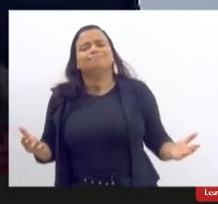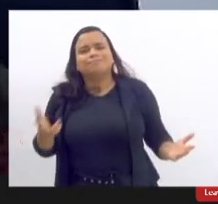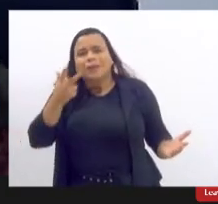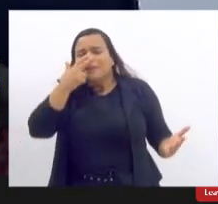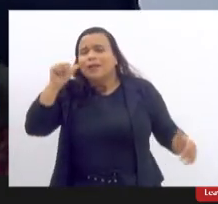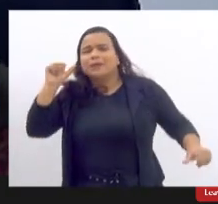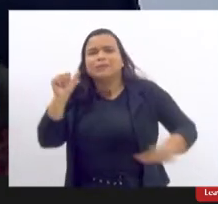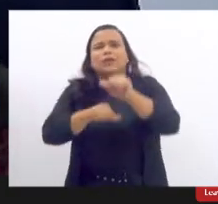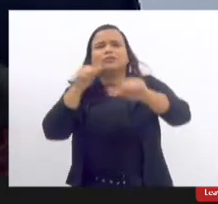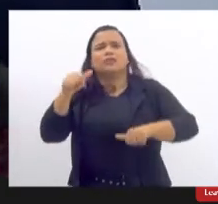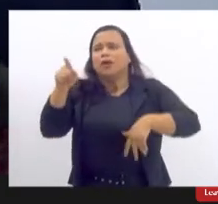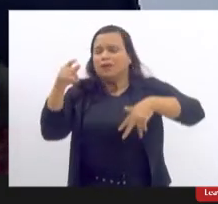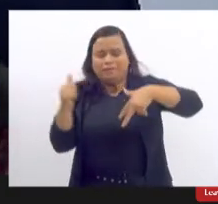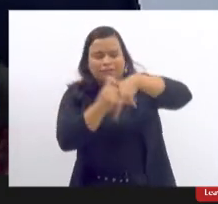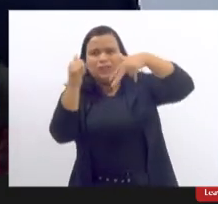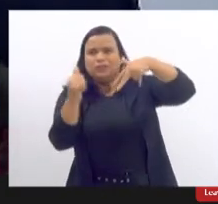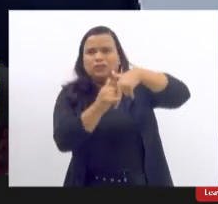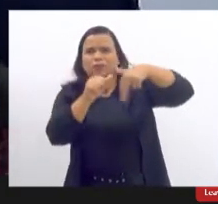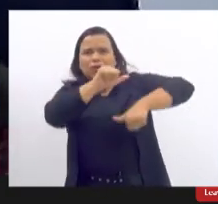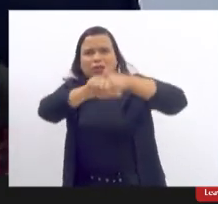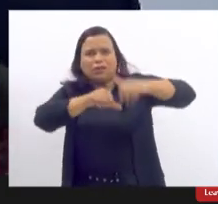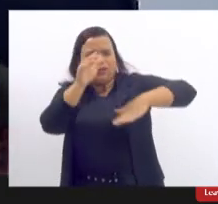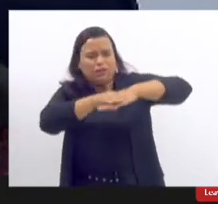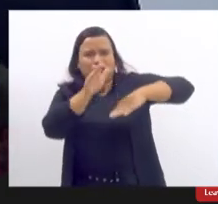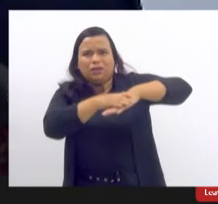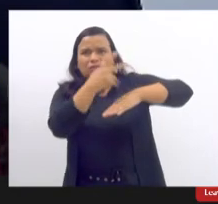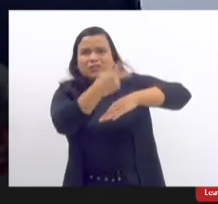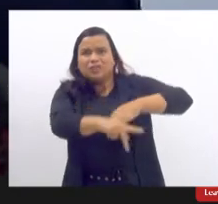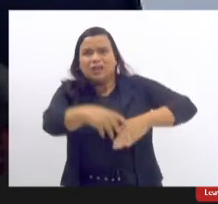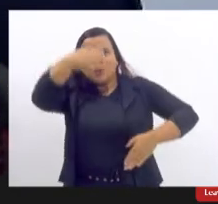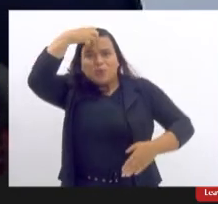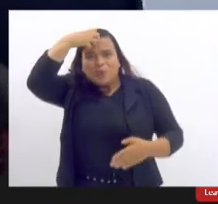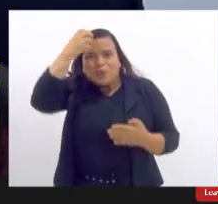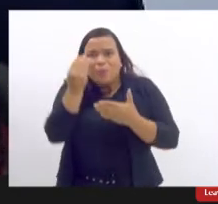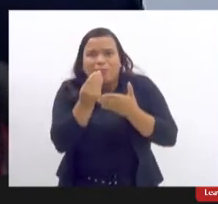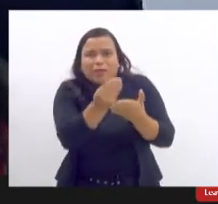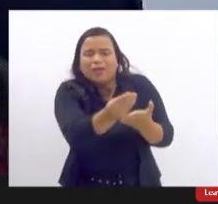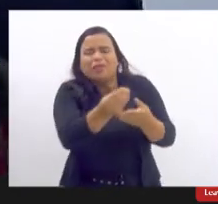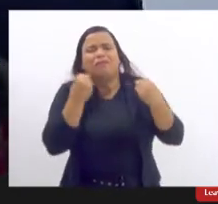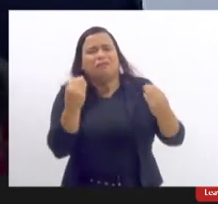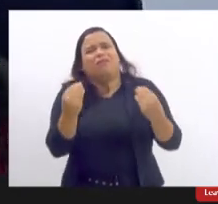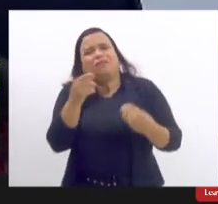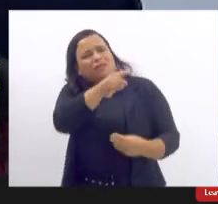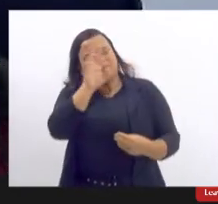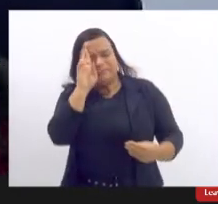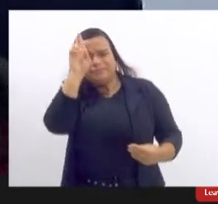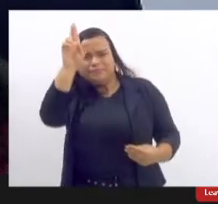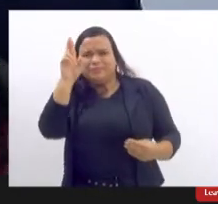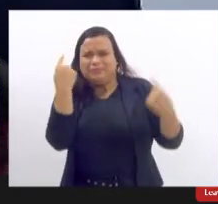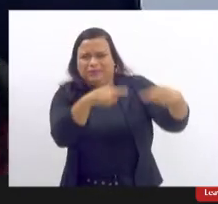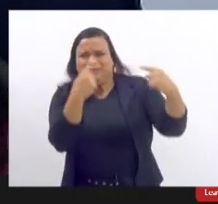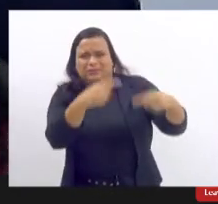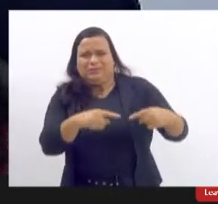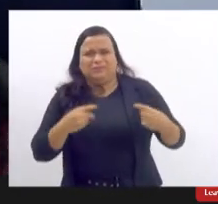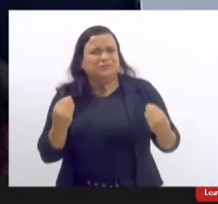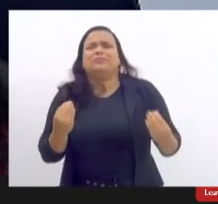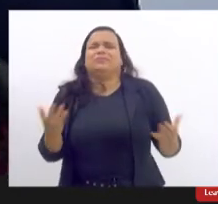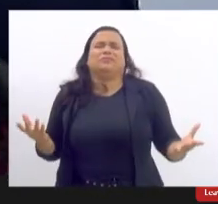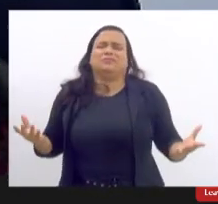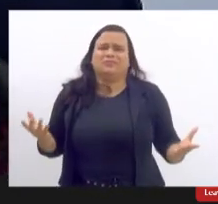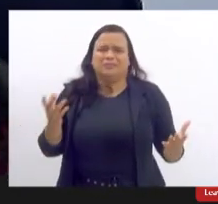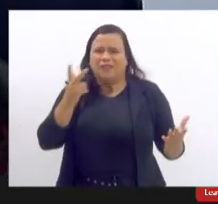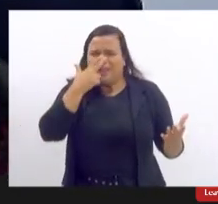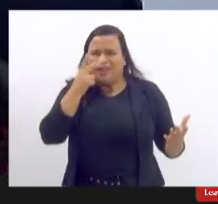as vítimas em réis como se elas fossem as responsáveis pelas agressões que sofrem é uma